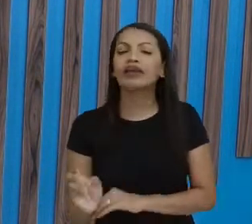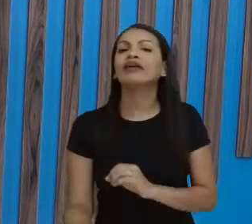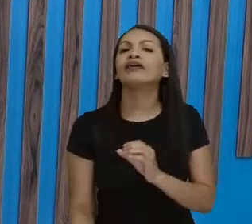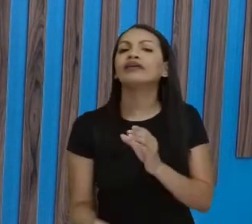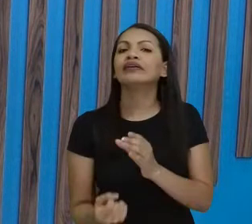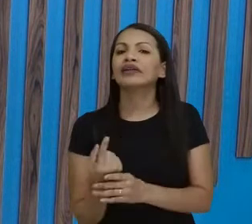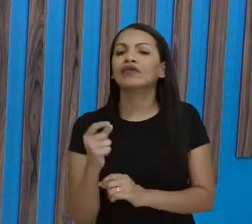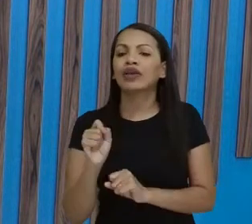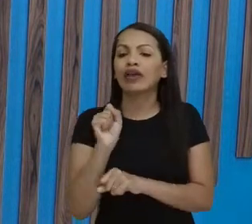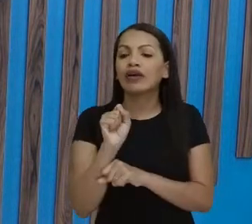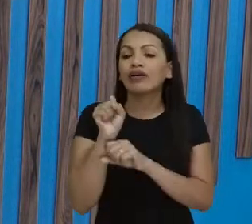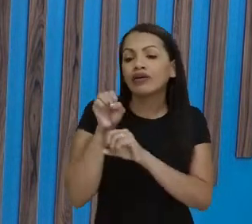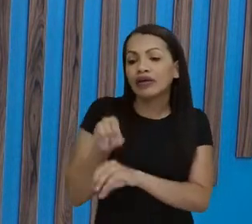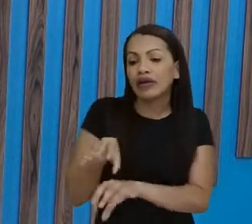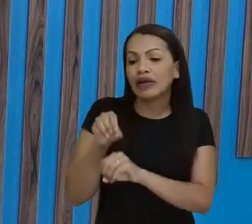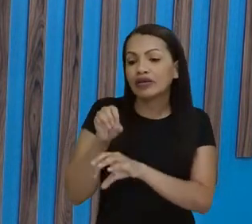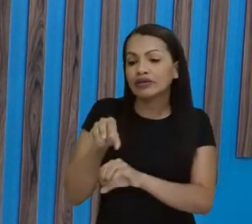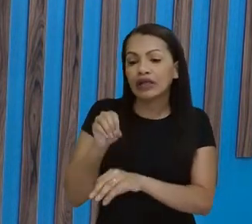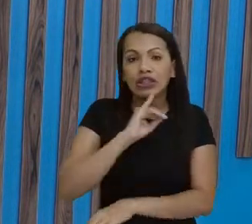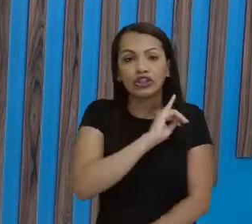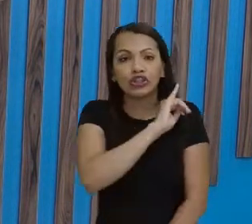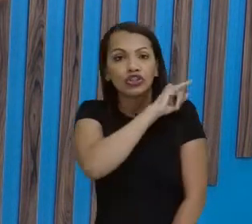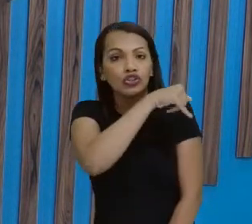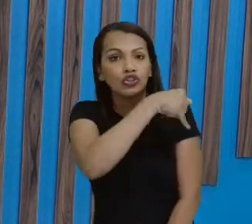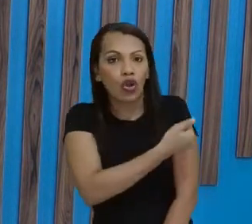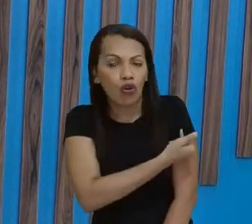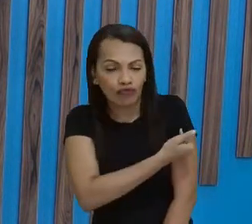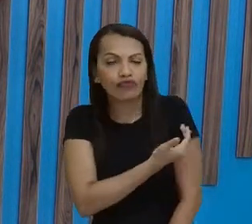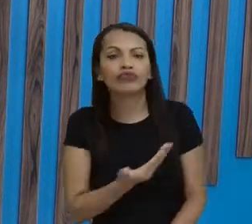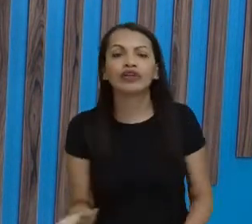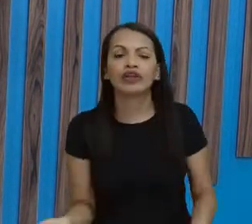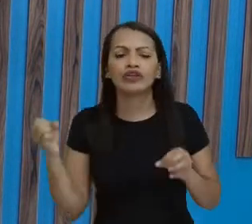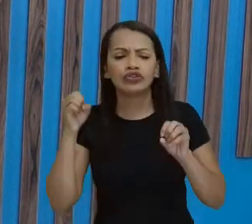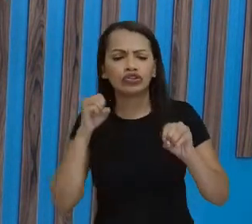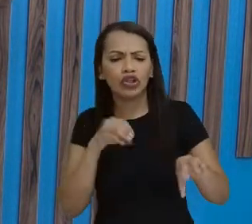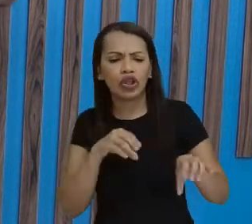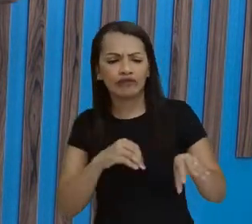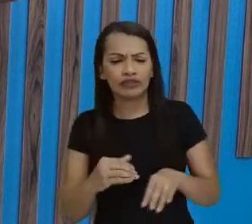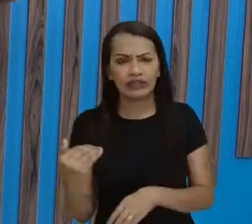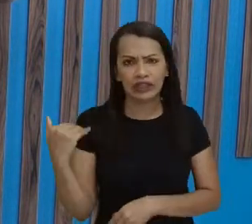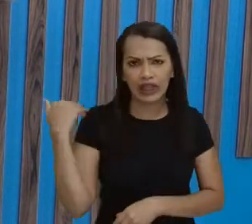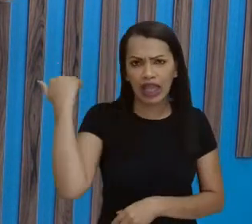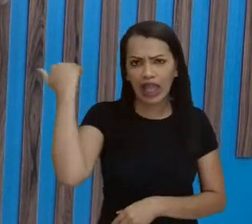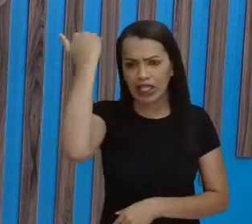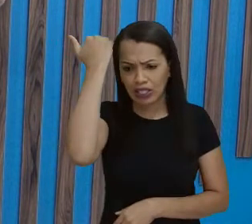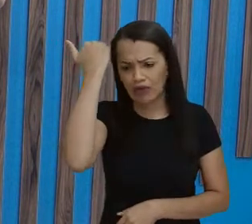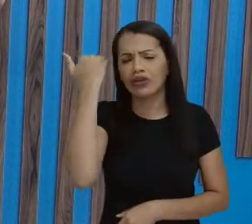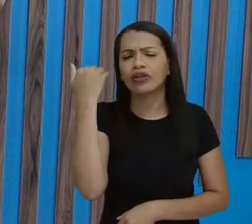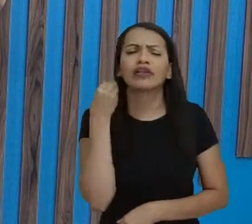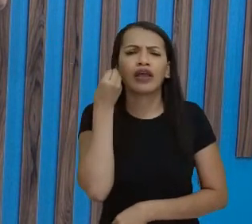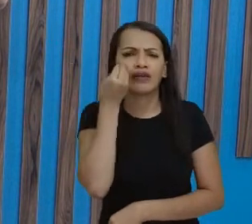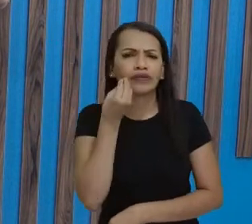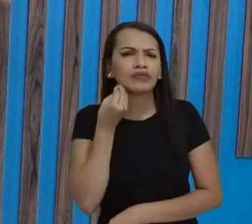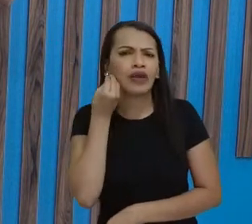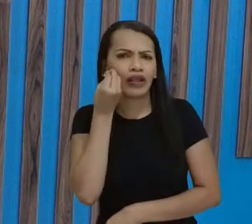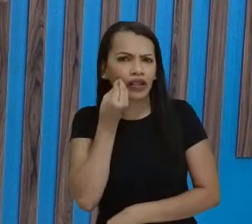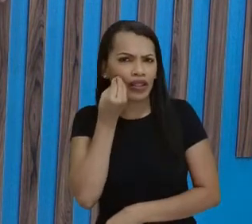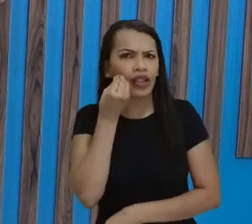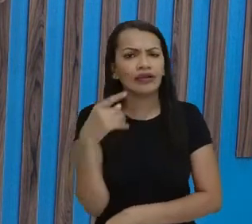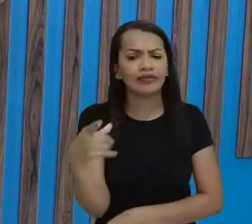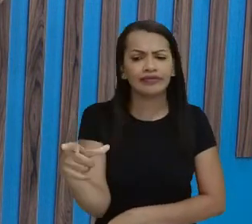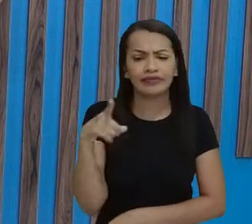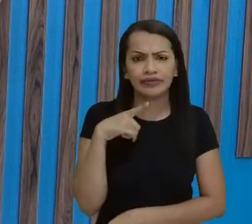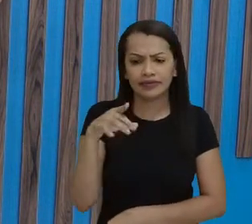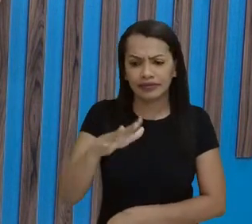método de alfabetização de jovens e adultos, onde, a partir da experiência que ele teve na